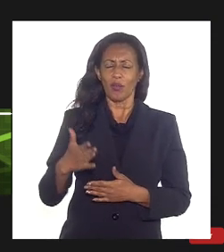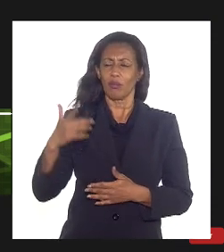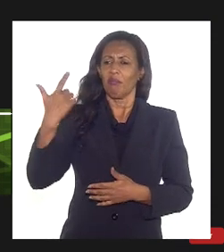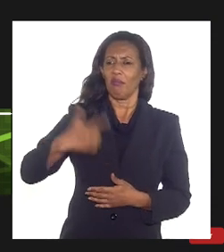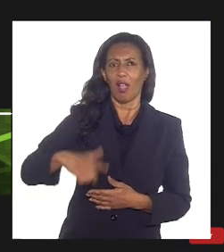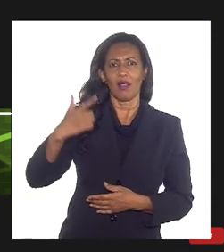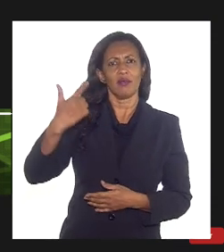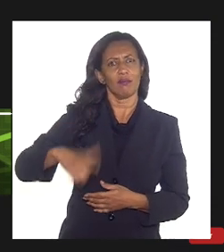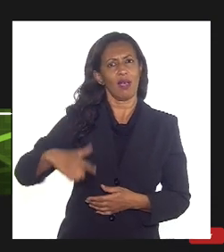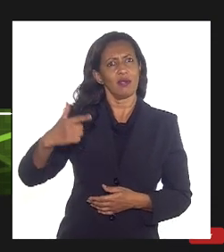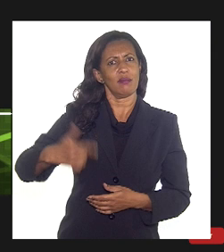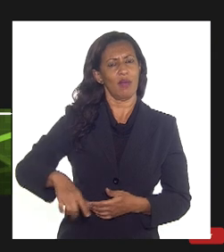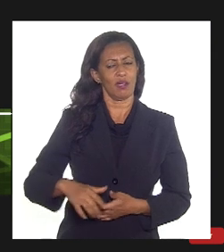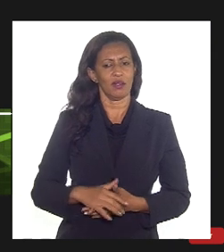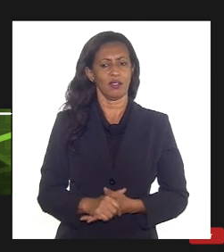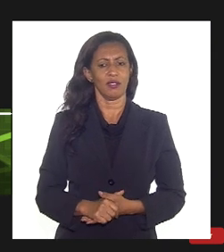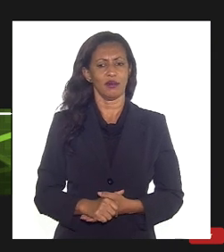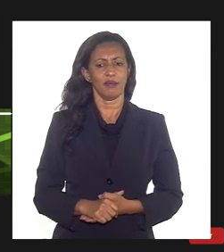digamos